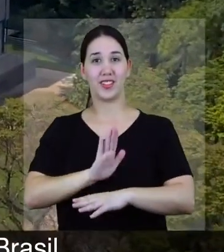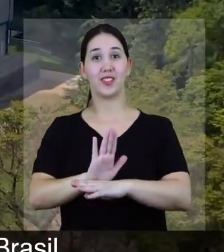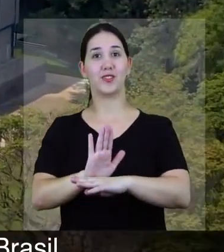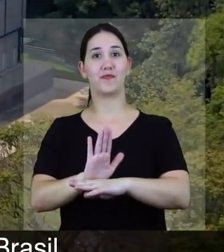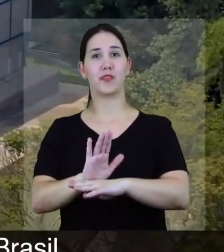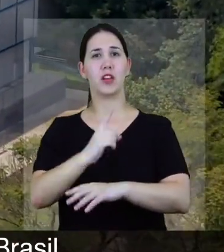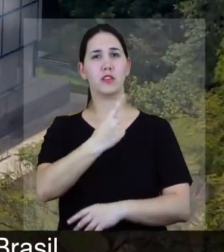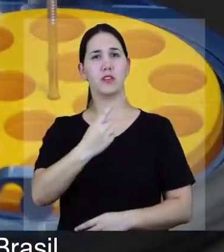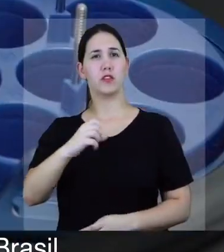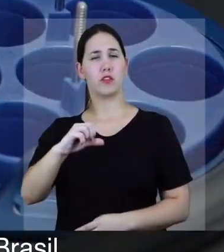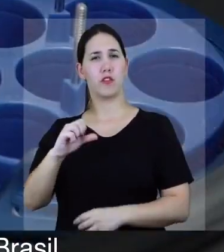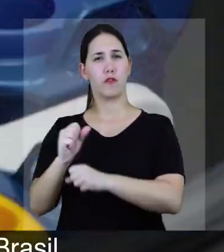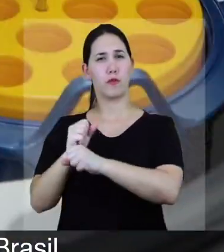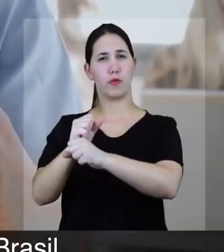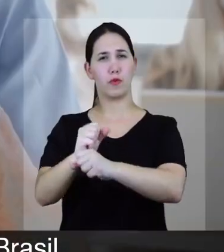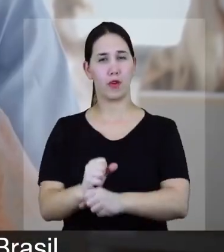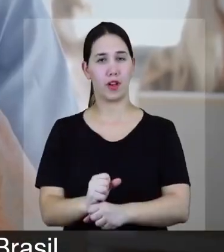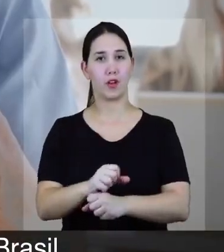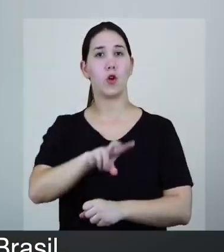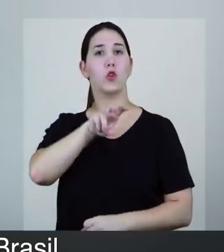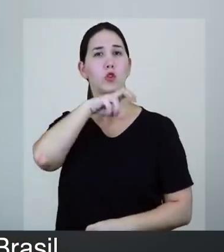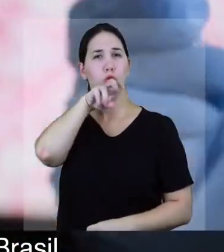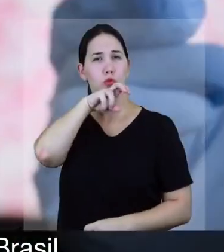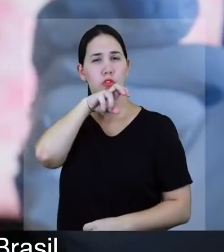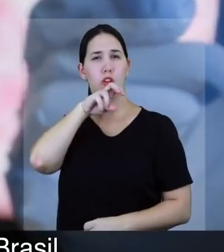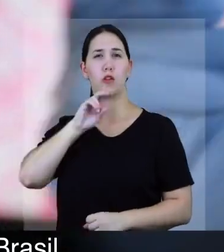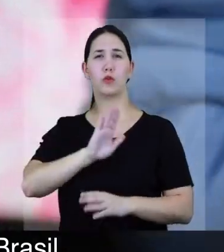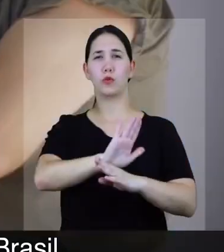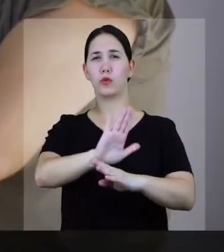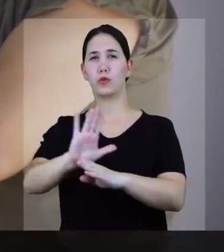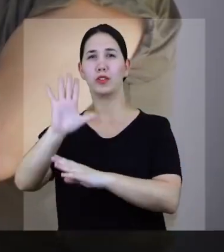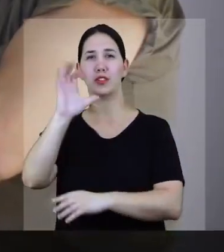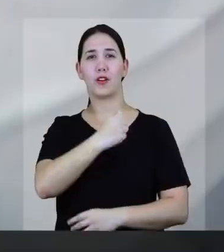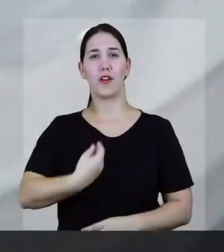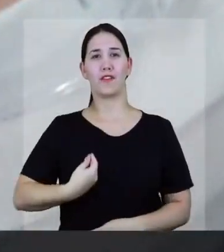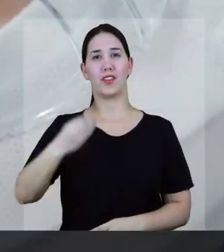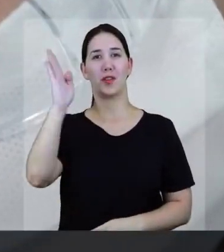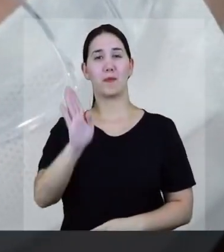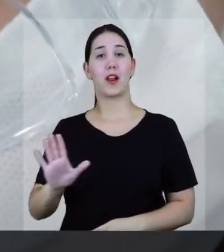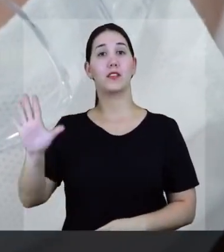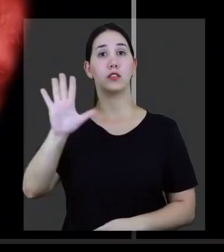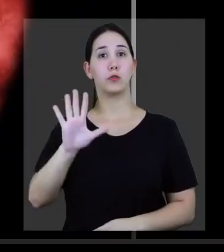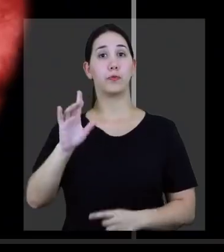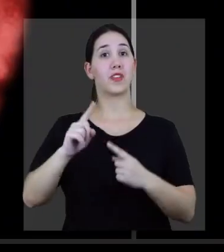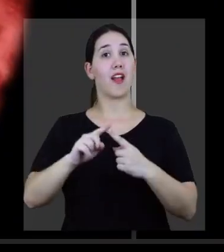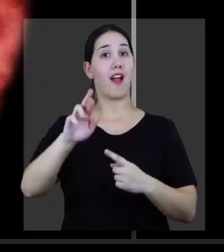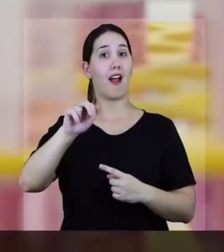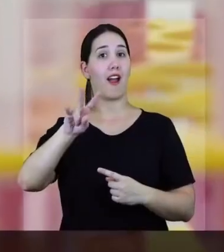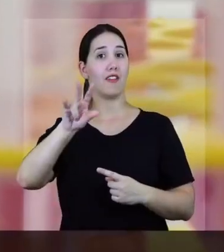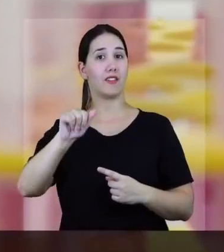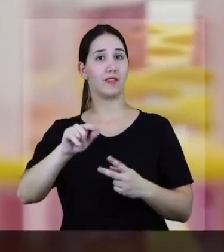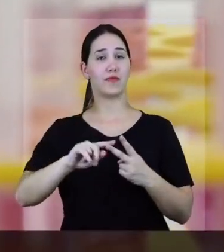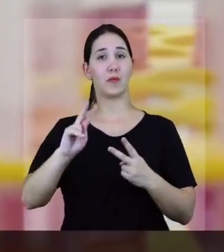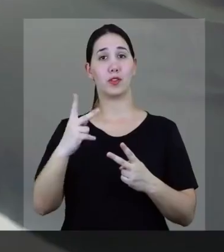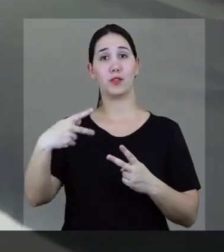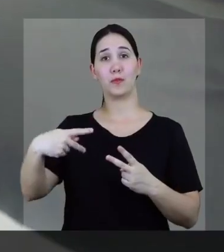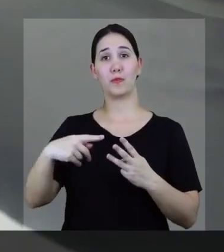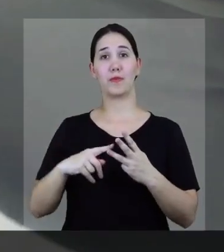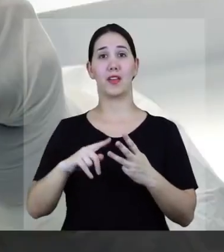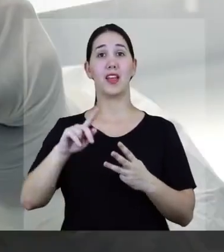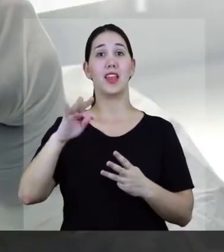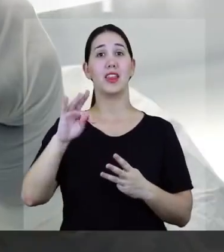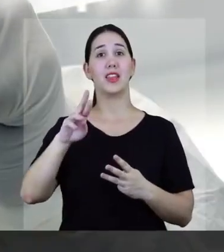anos, o Butantan produz vacinas que salvam milhões de vidas no Brasil, como a da raiva, hepatite B,